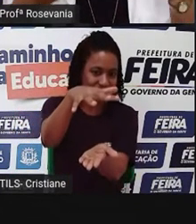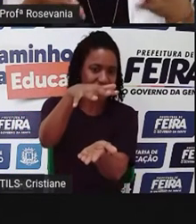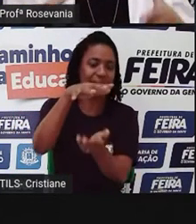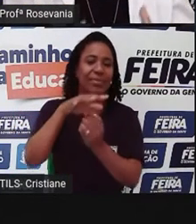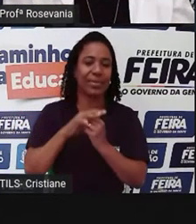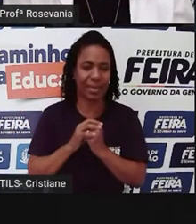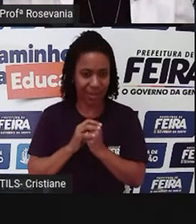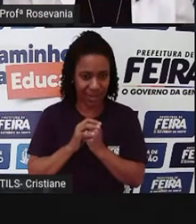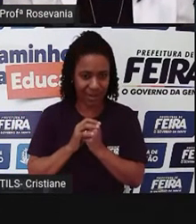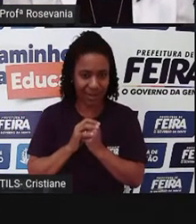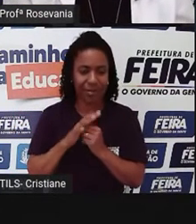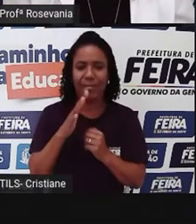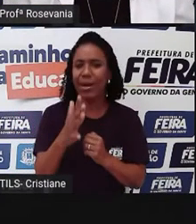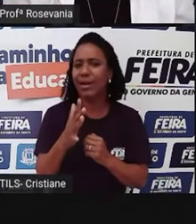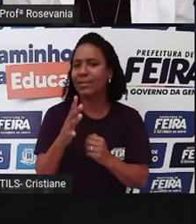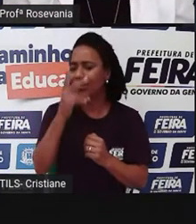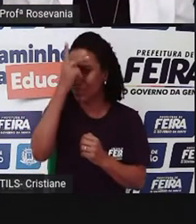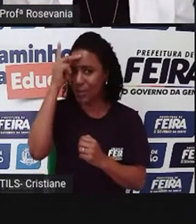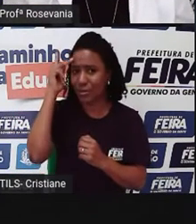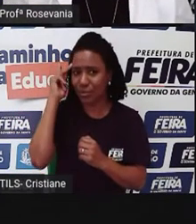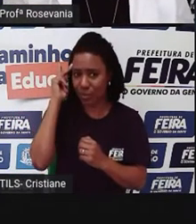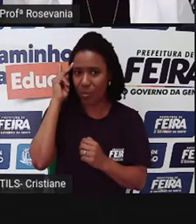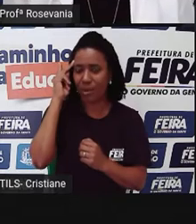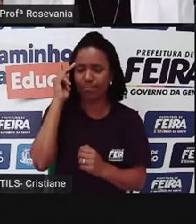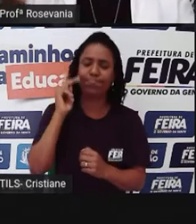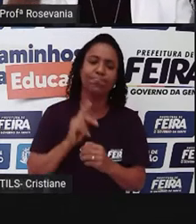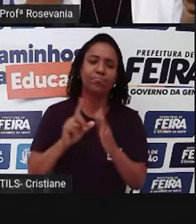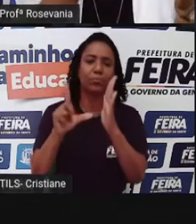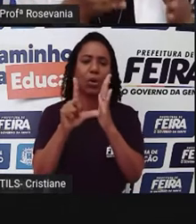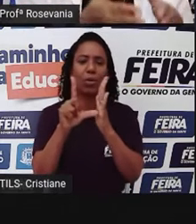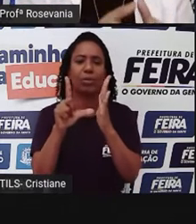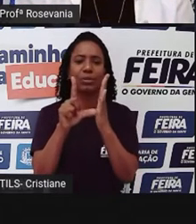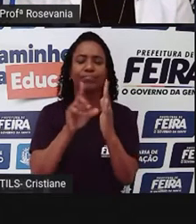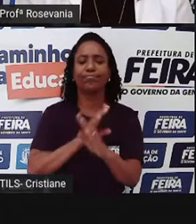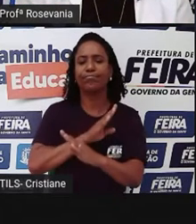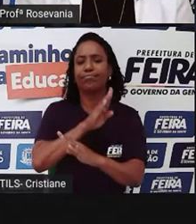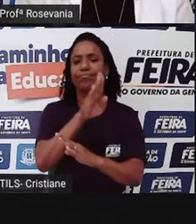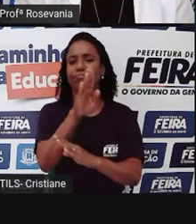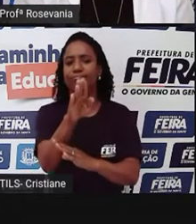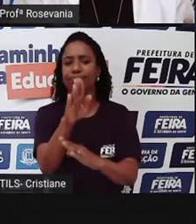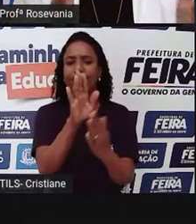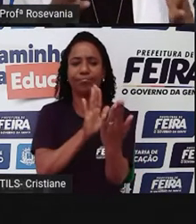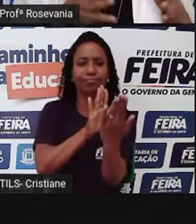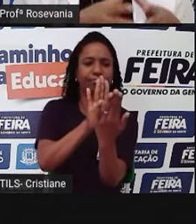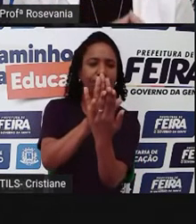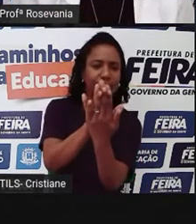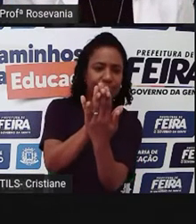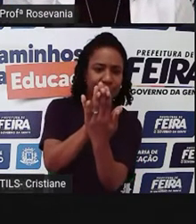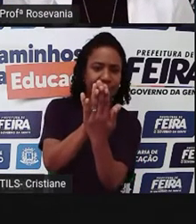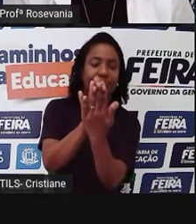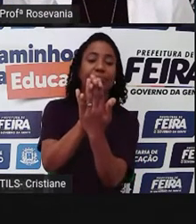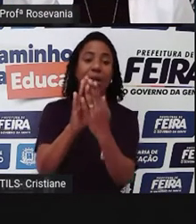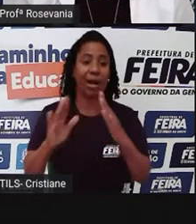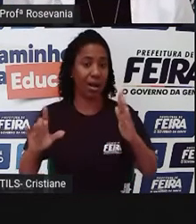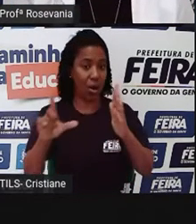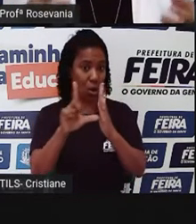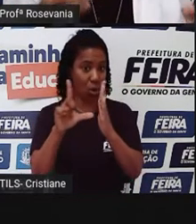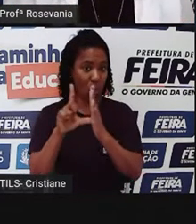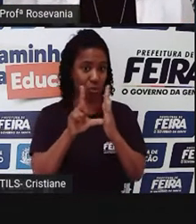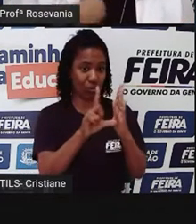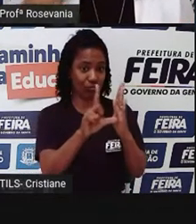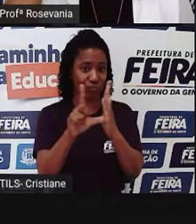não tenho como oferecer diretamente esse produto ao meu cliente. Então, eu agrego esse produto a uma loja grande já,